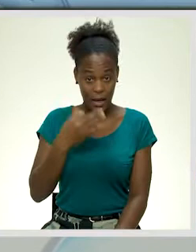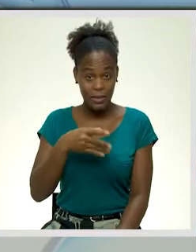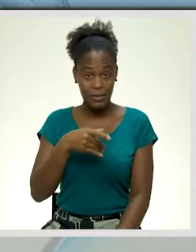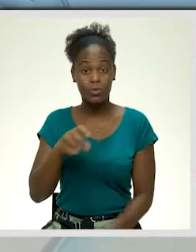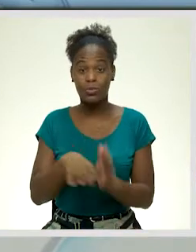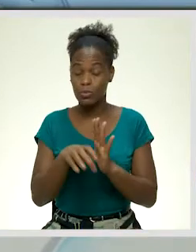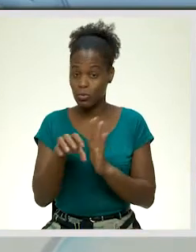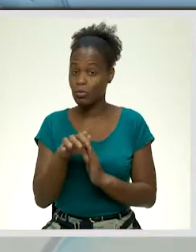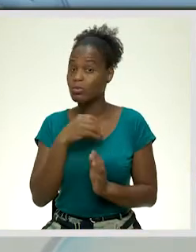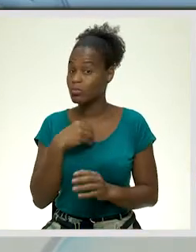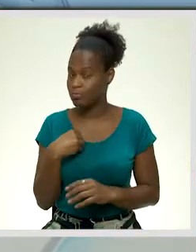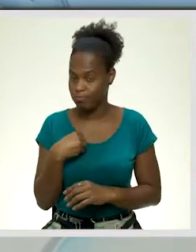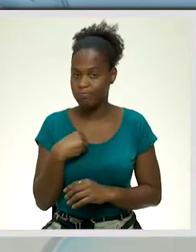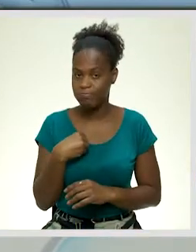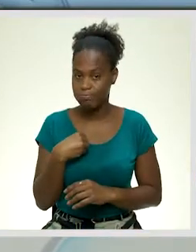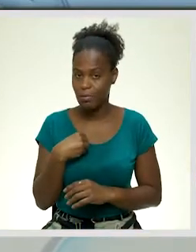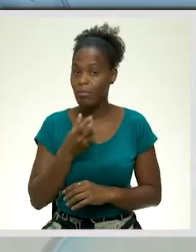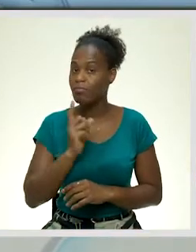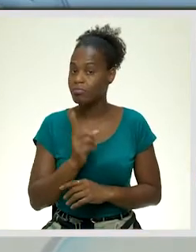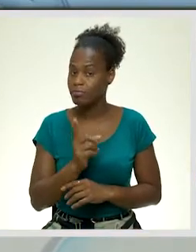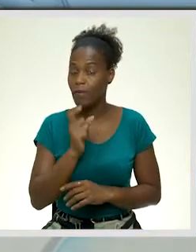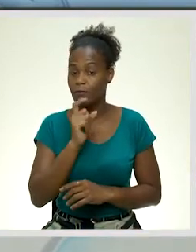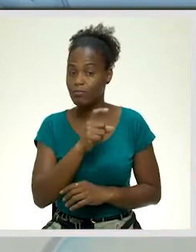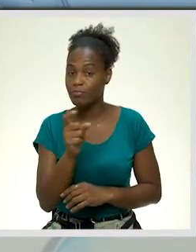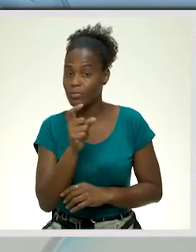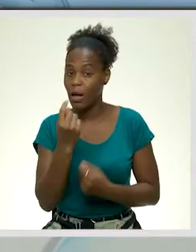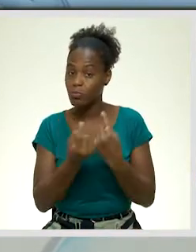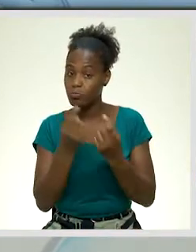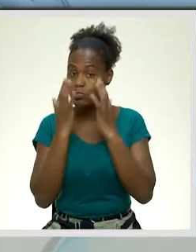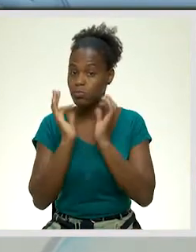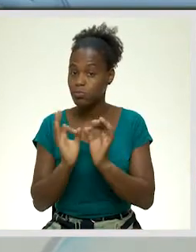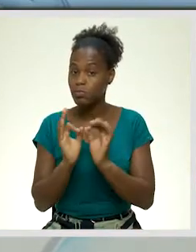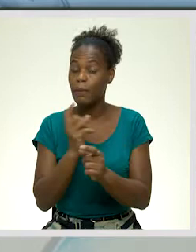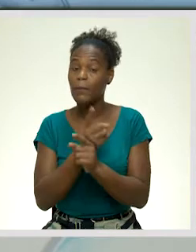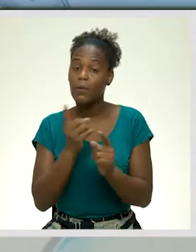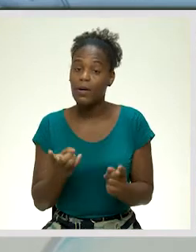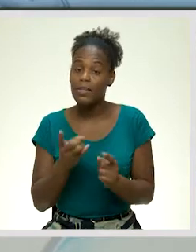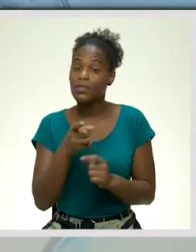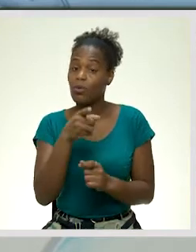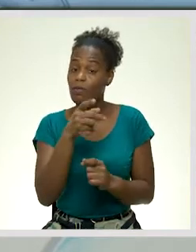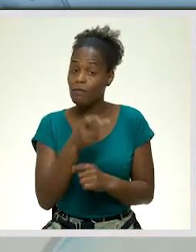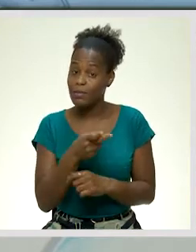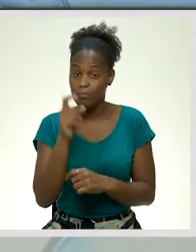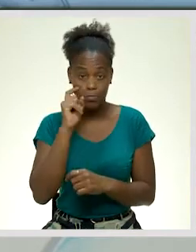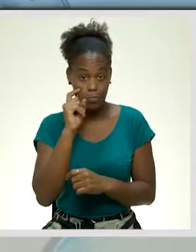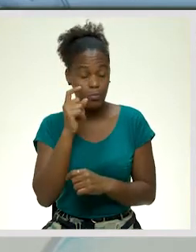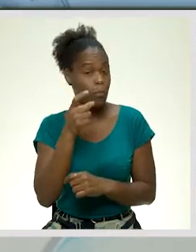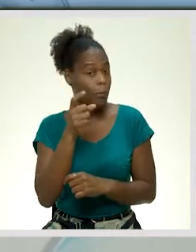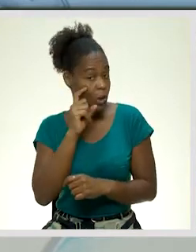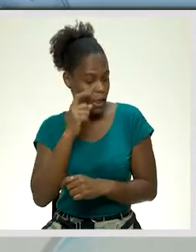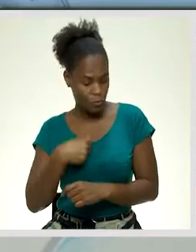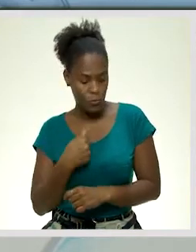sanitárias recomendam alguma prudência. Por isso, fique seguro, proteja-se a si